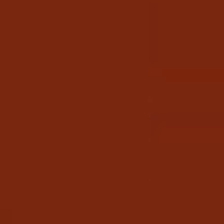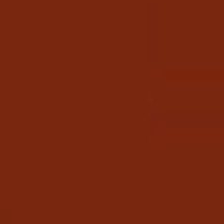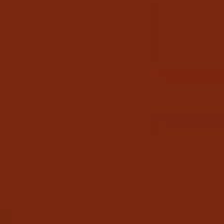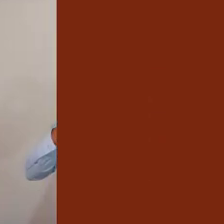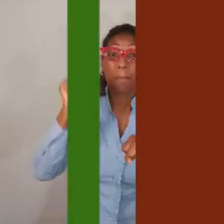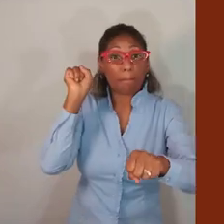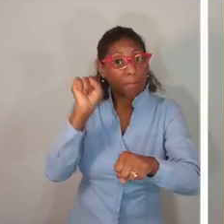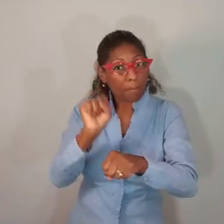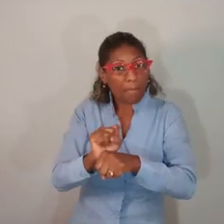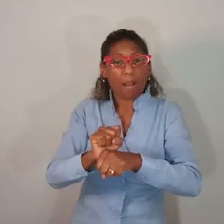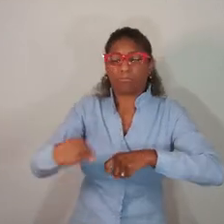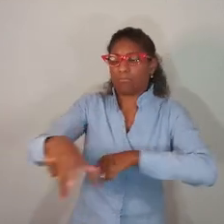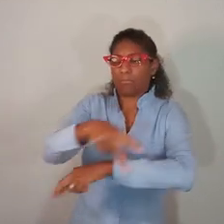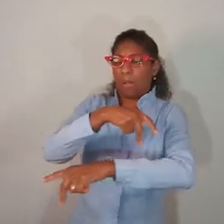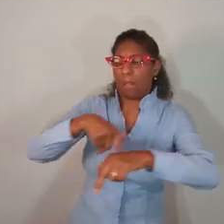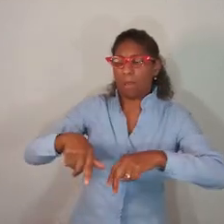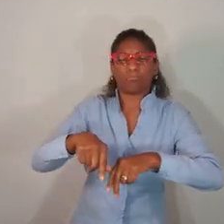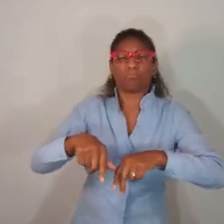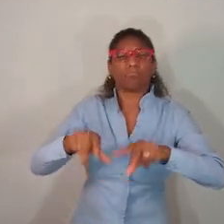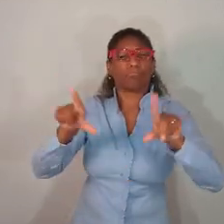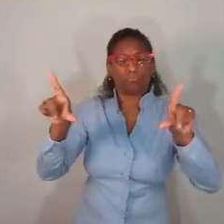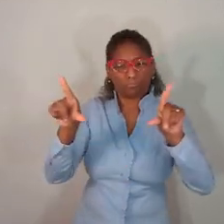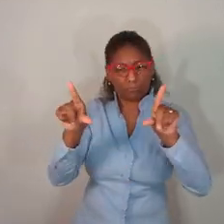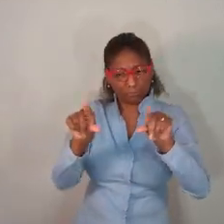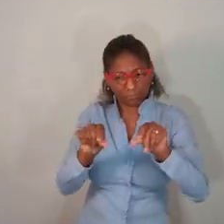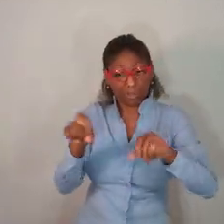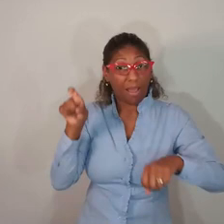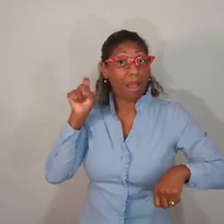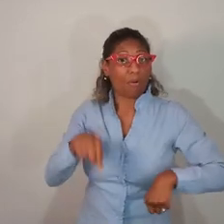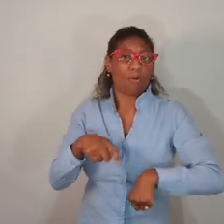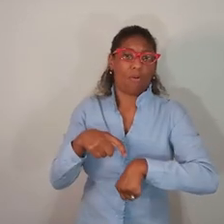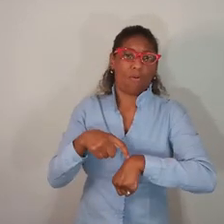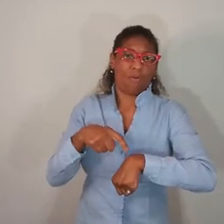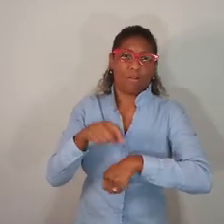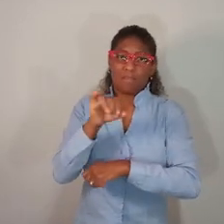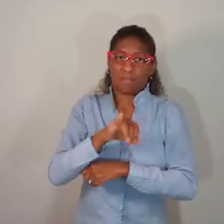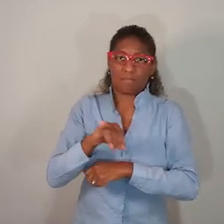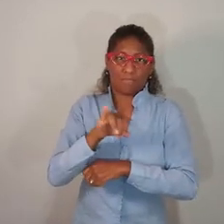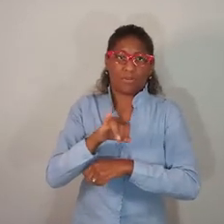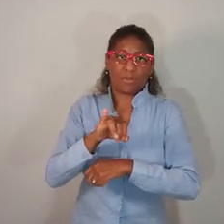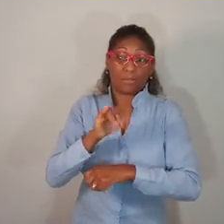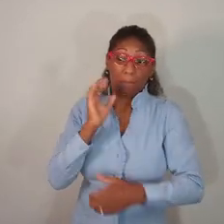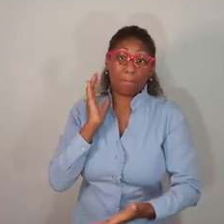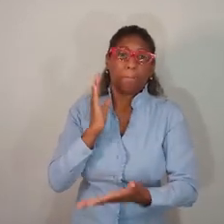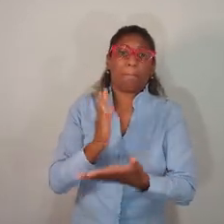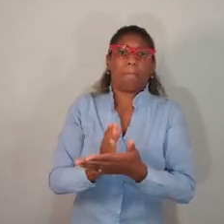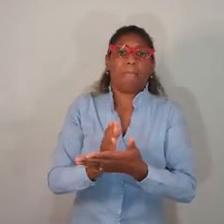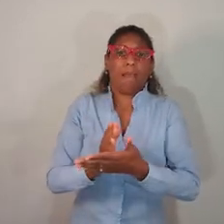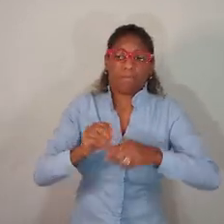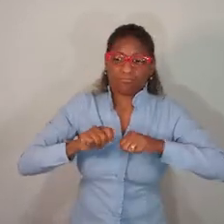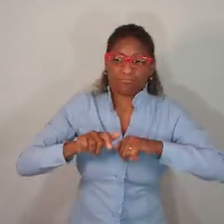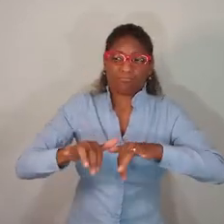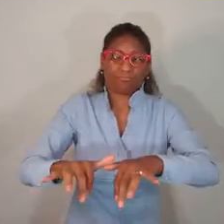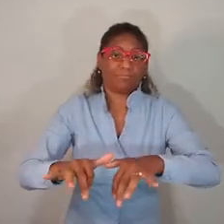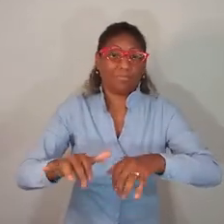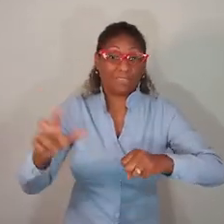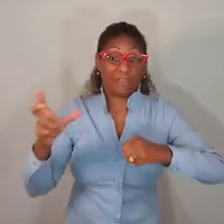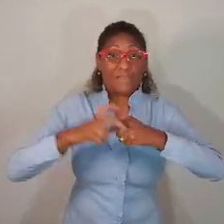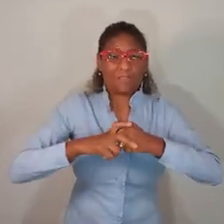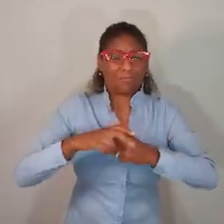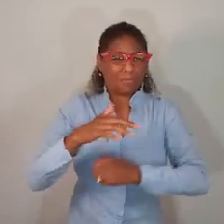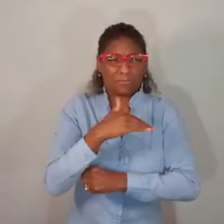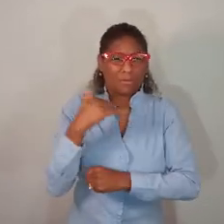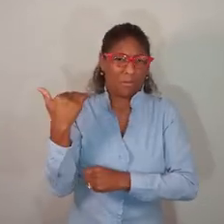ano. A redução brusca de circulação e da aglomeração de pessoas, no momento, é a única maneira de conter a